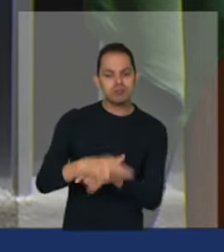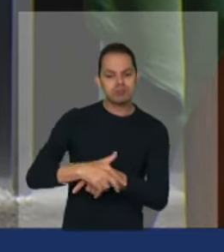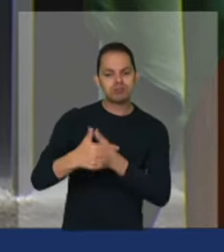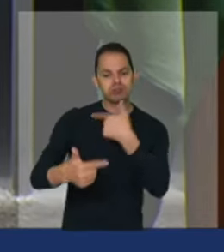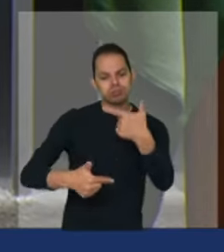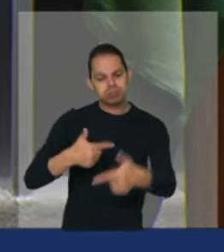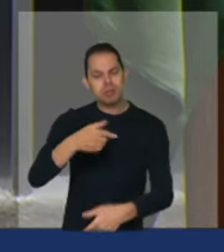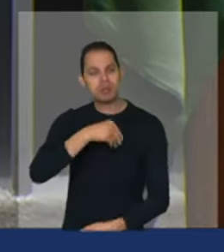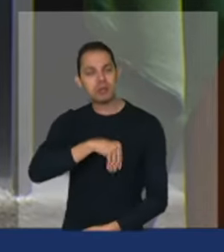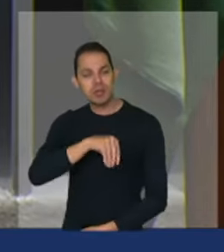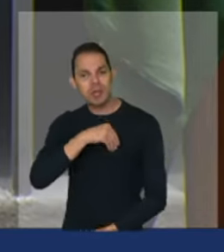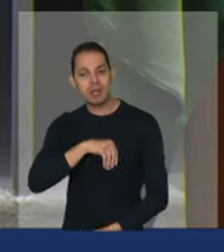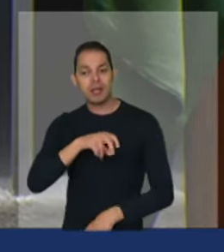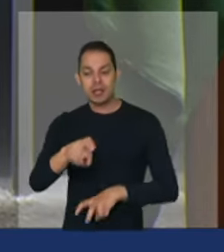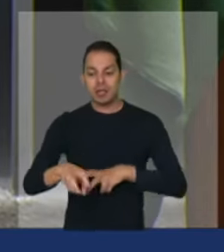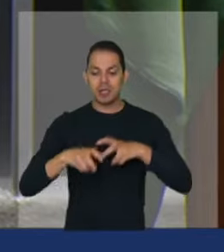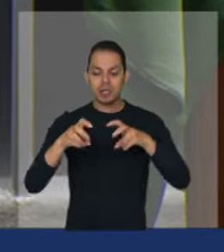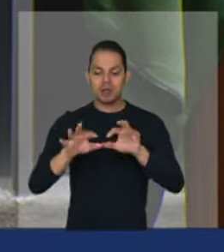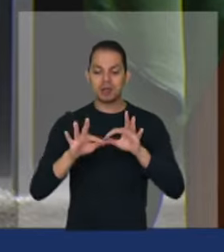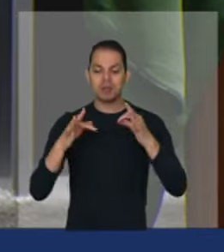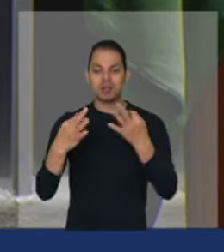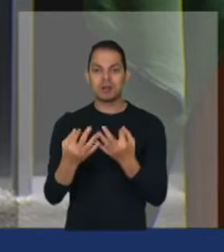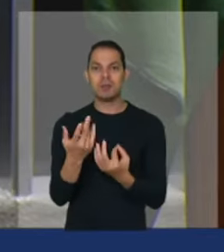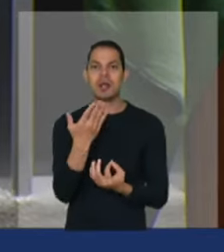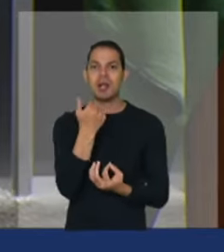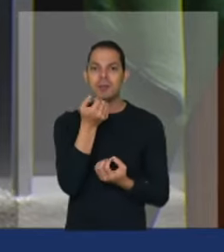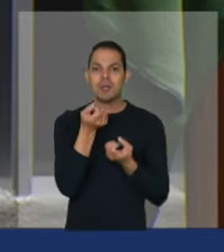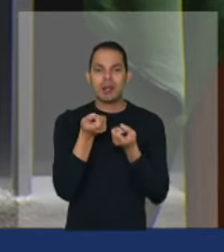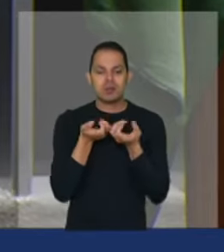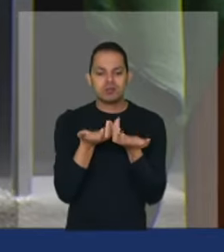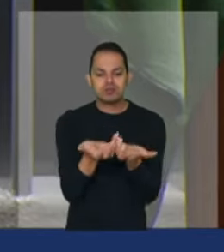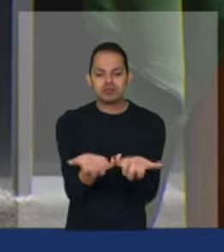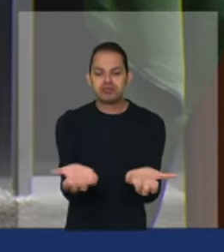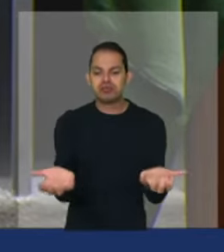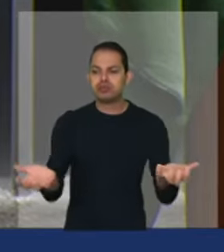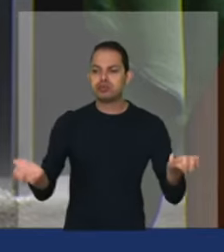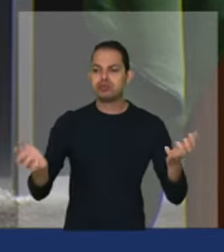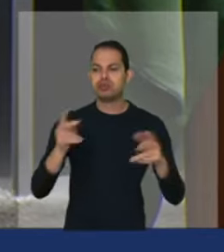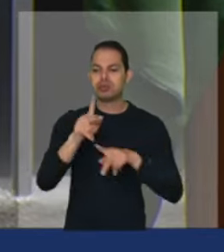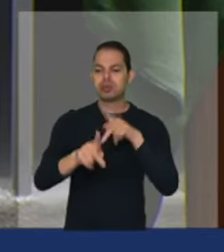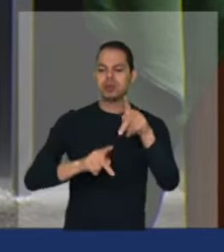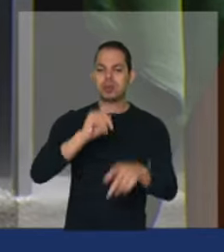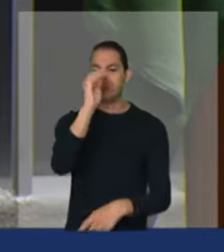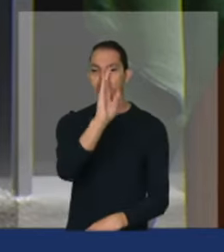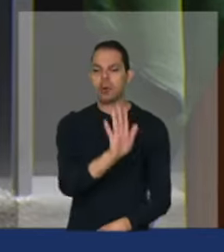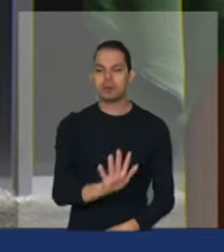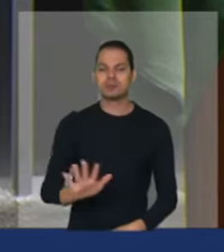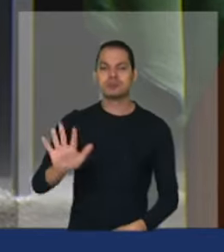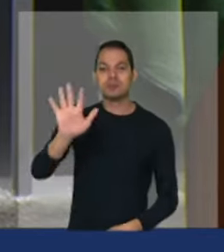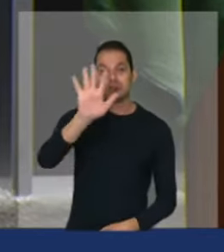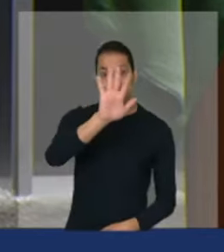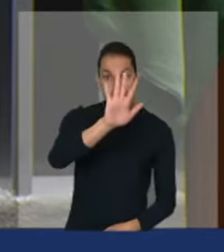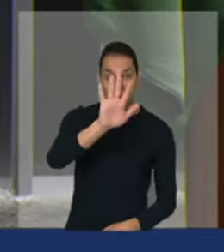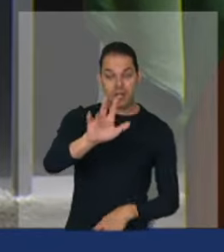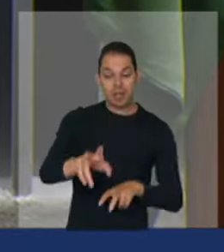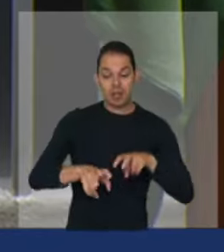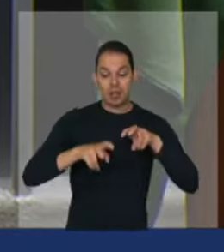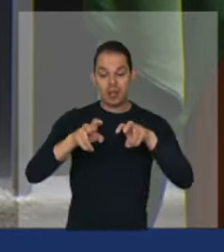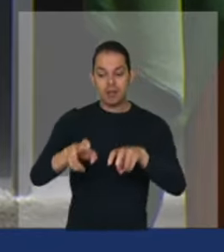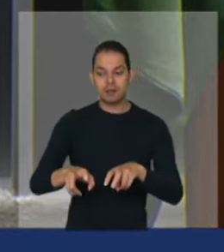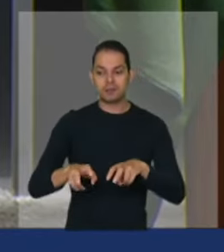familiar que coloca a comida na mesa do povo brasileiro a agricultura familiar